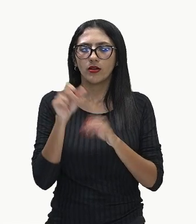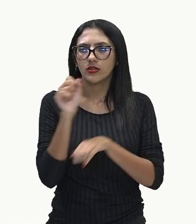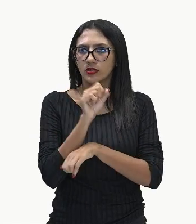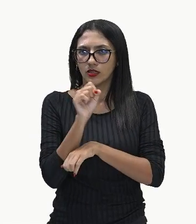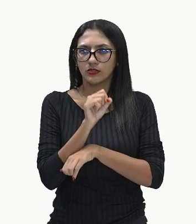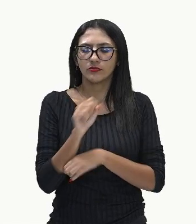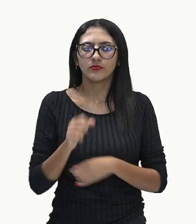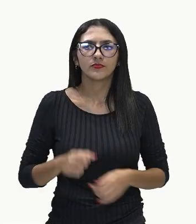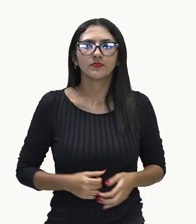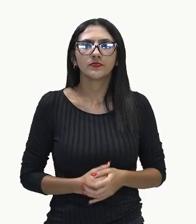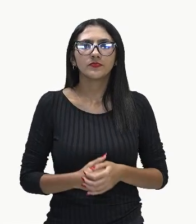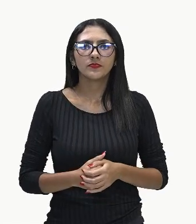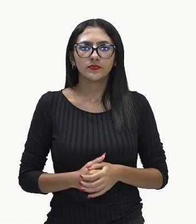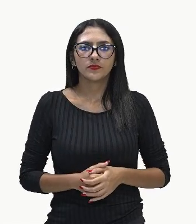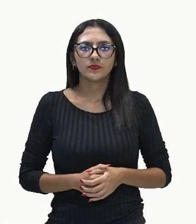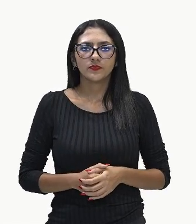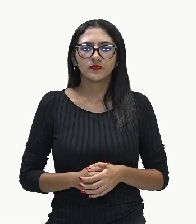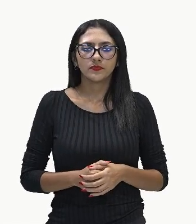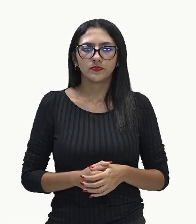equivalia a